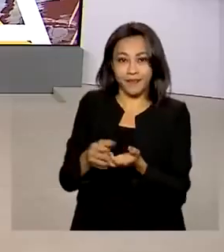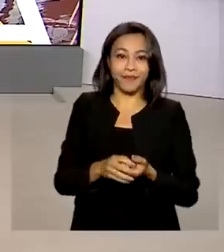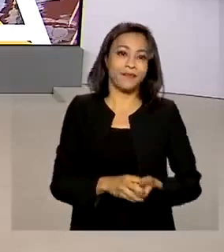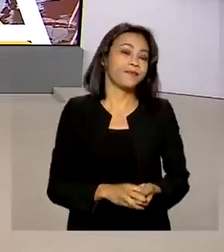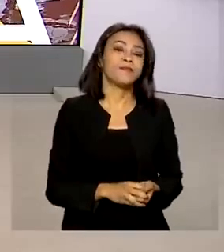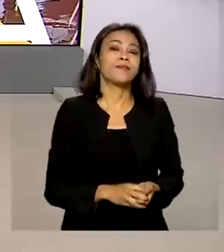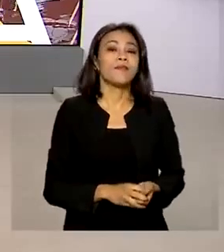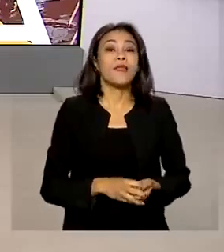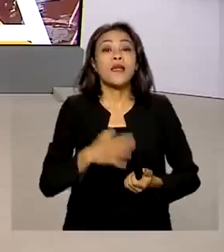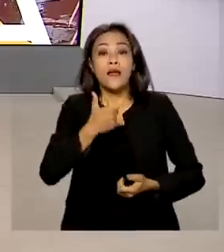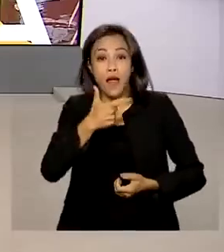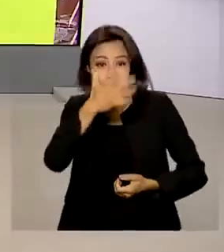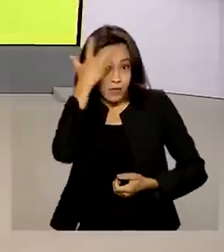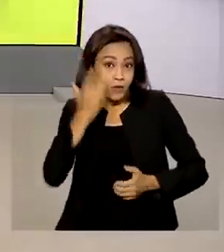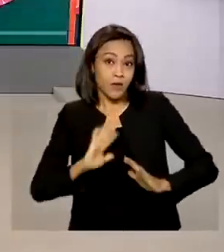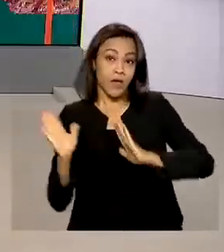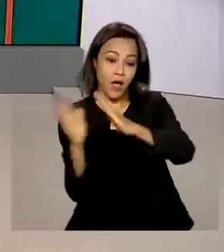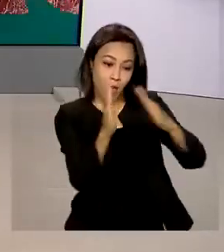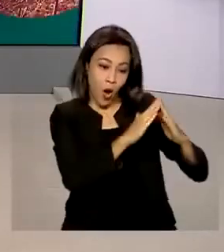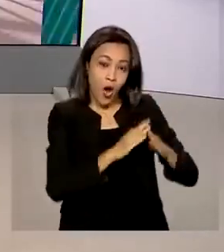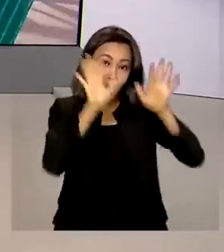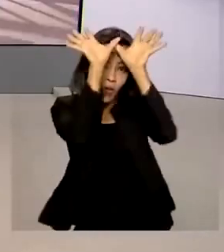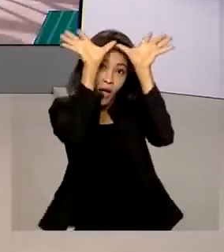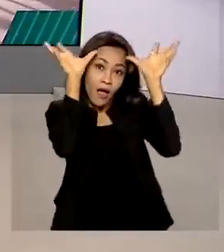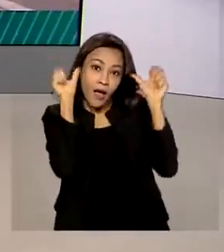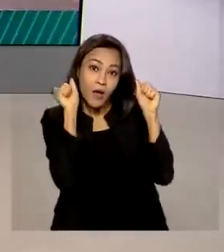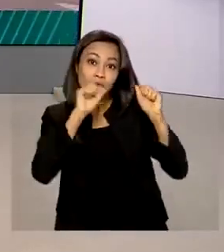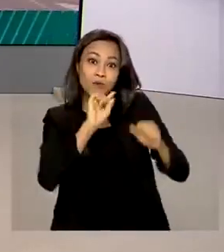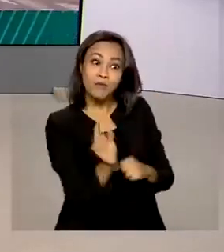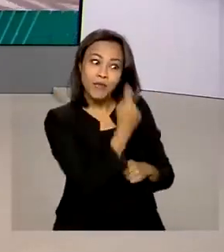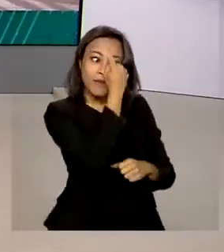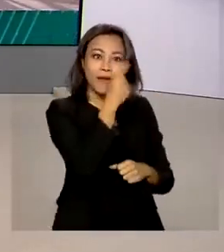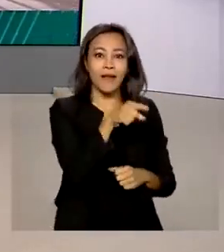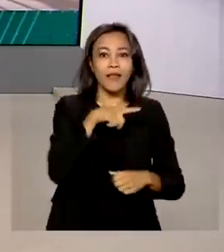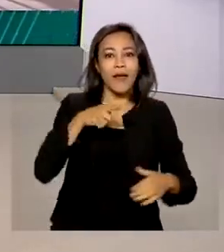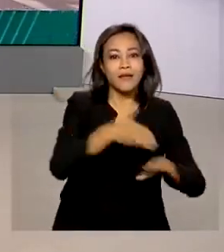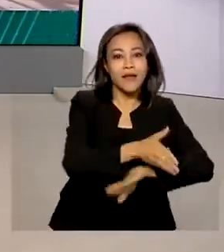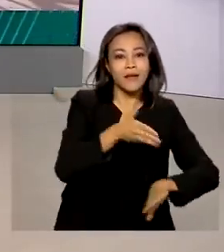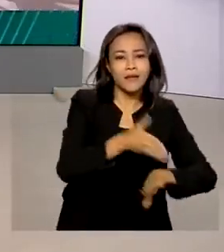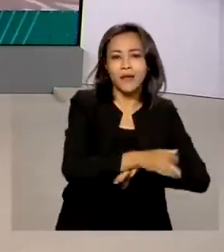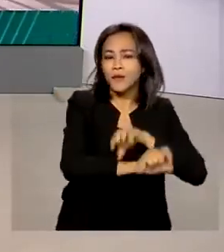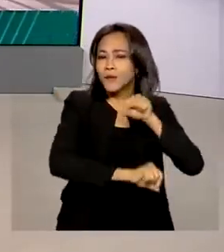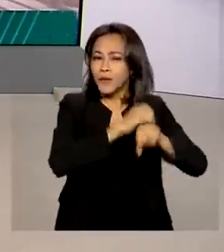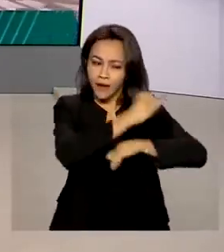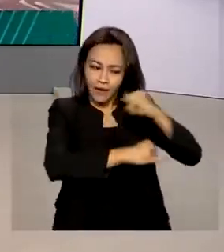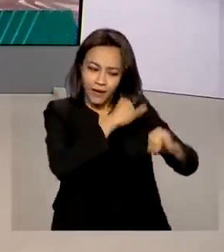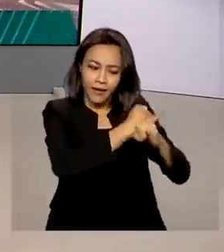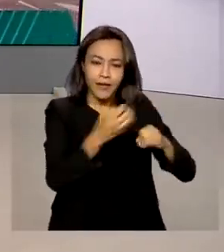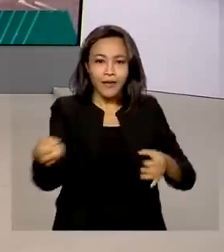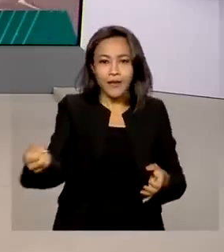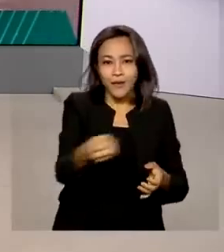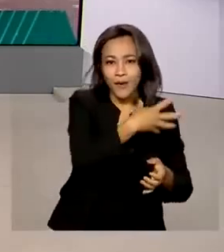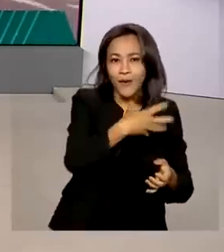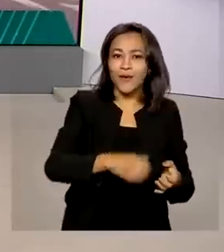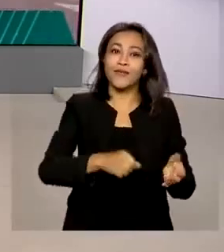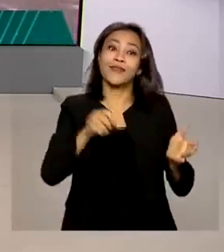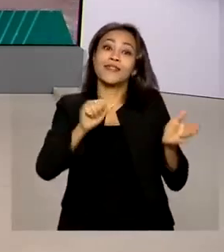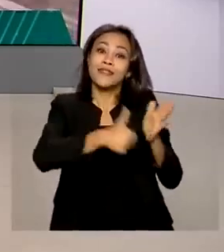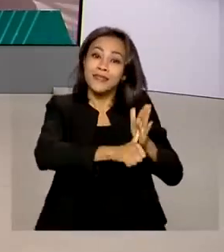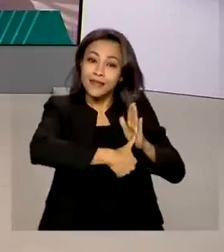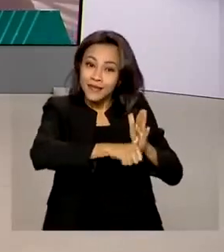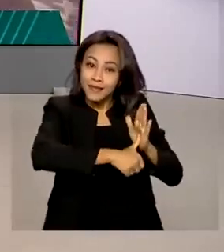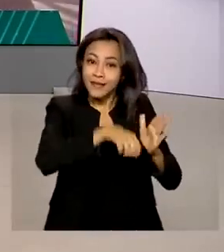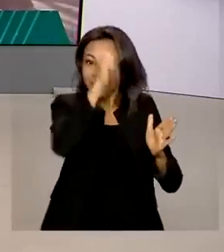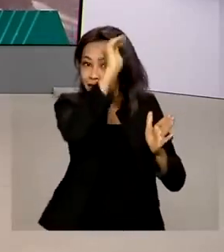Os moradores do Acre foram os primeiros brasileiros a ter acesso à versão digital da nova carteira de identidade